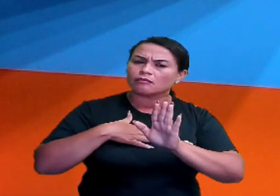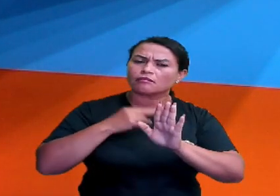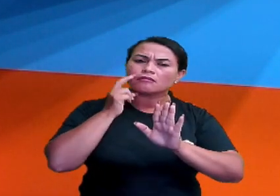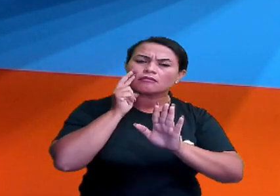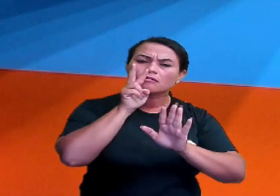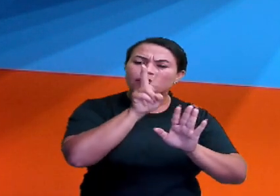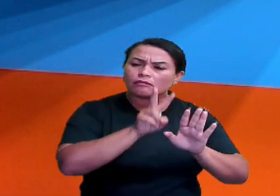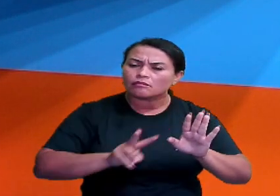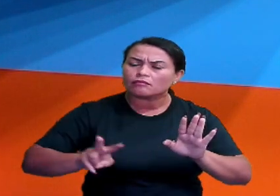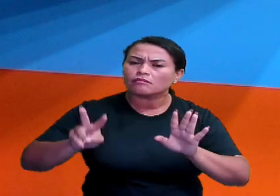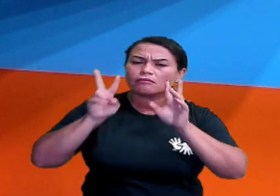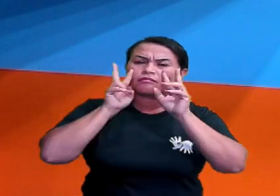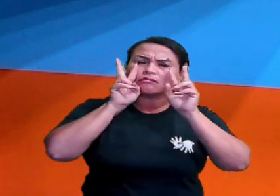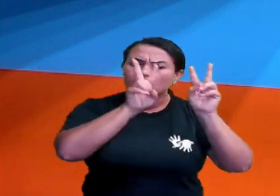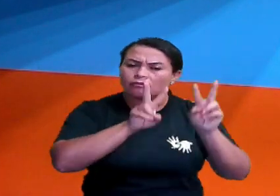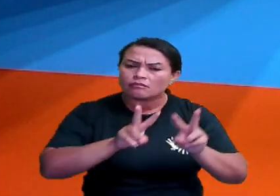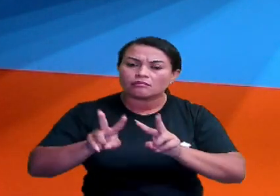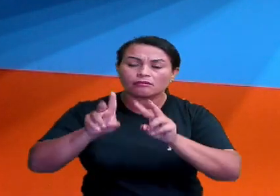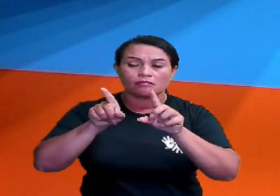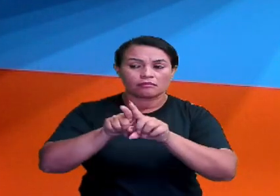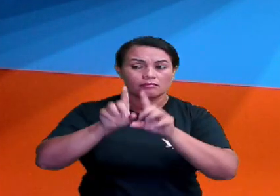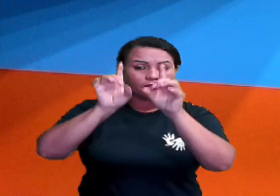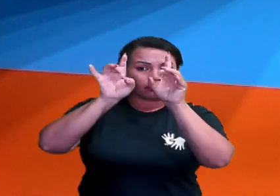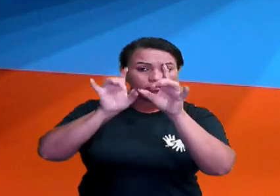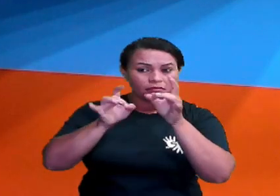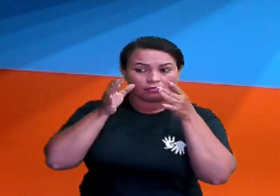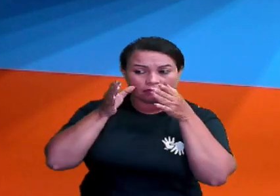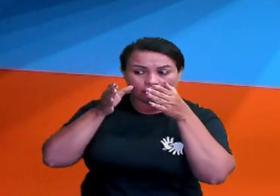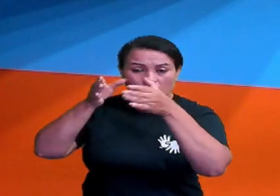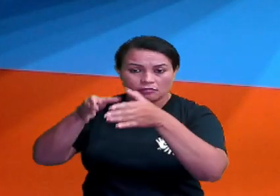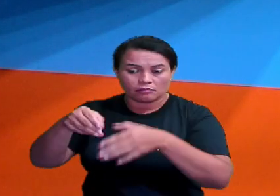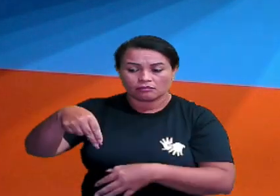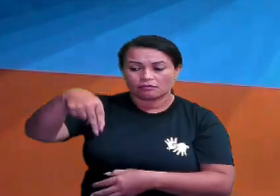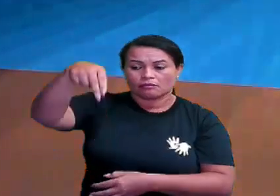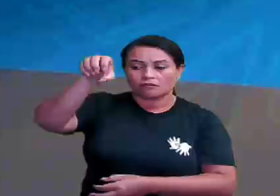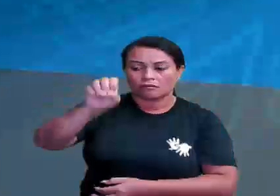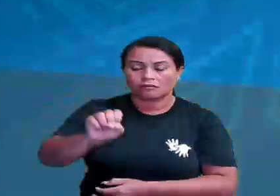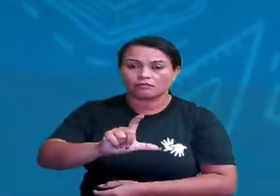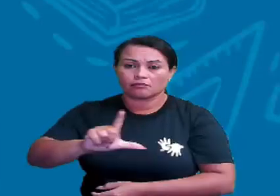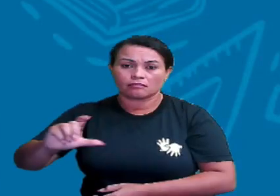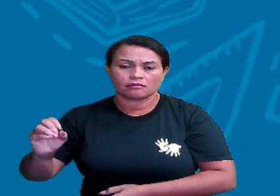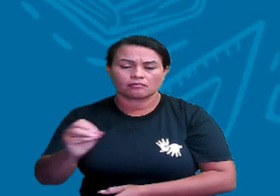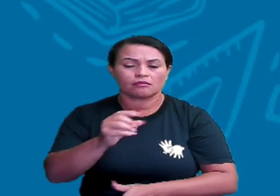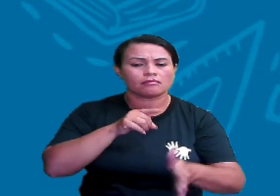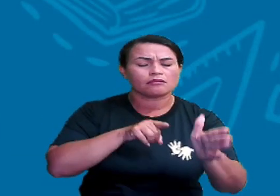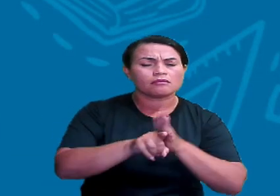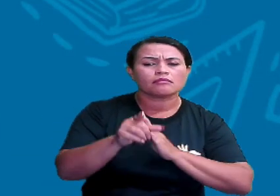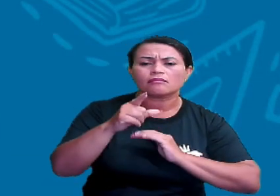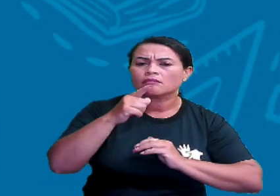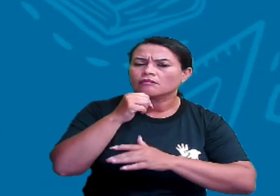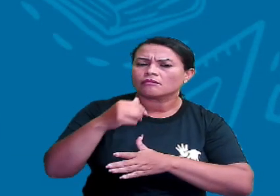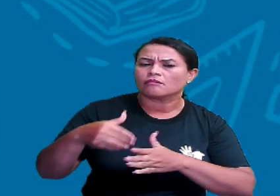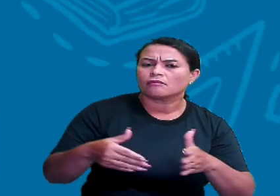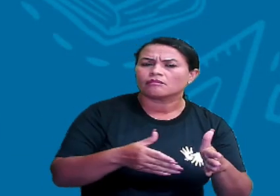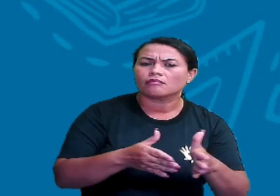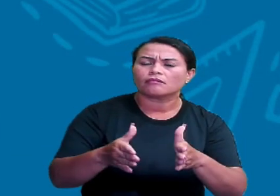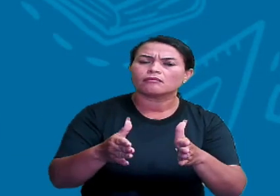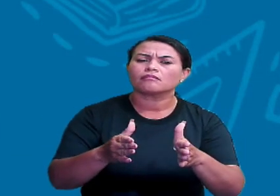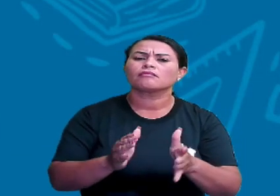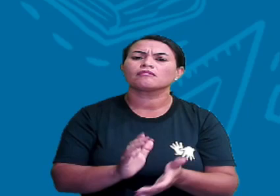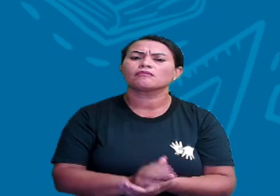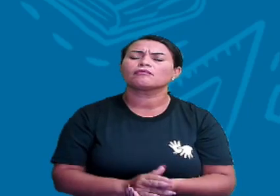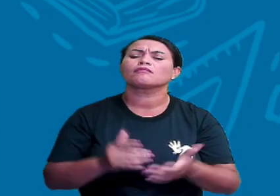em especial para a rosa dos ventos. Então, a pergunta é o seguinte. O rio está a